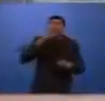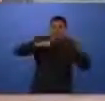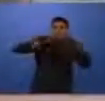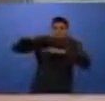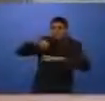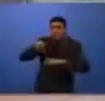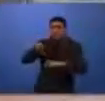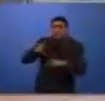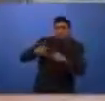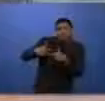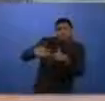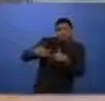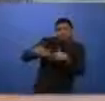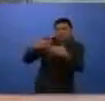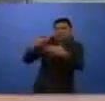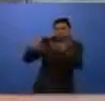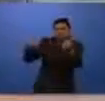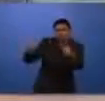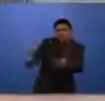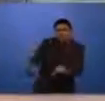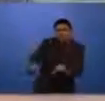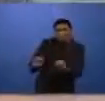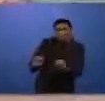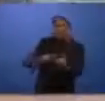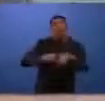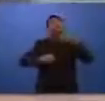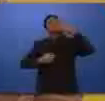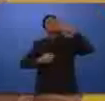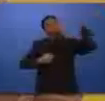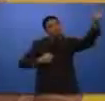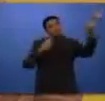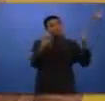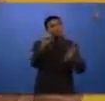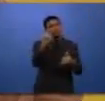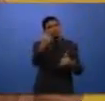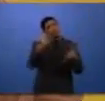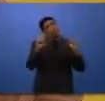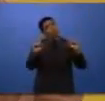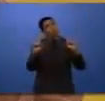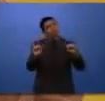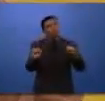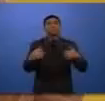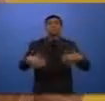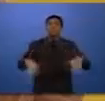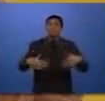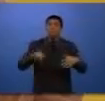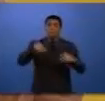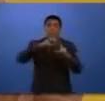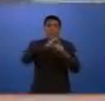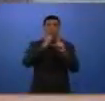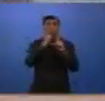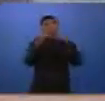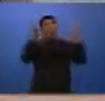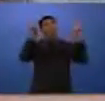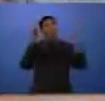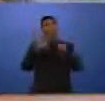até observando um problema, e sabedores de que aquilo pode trazer maiores problemas ainda para o convívio social, pode denunciar. Ele tem um cunho mais,